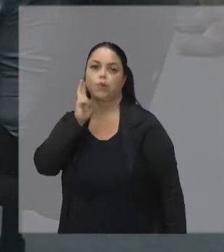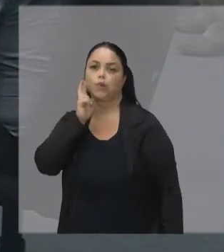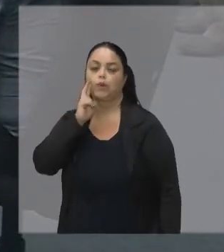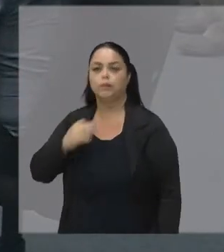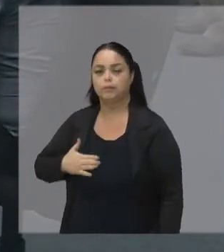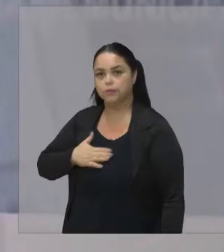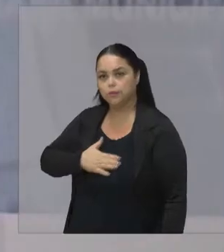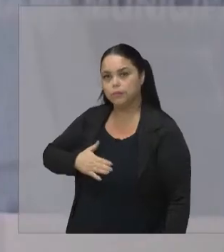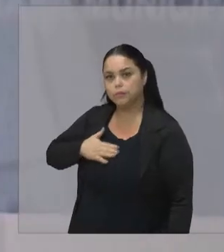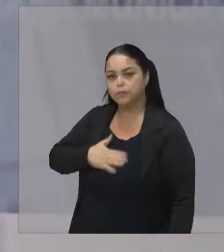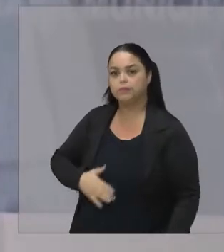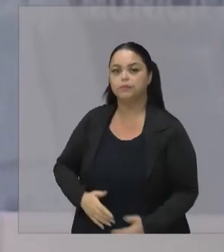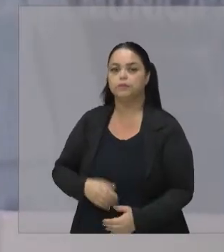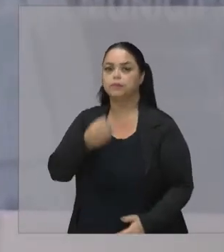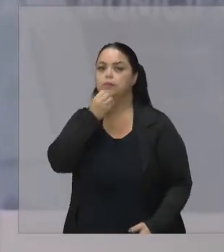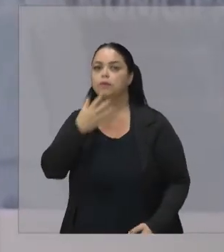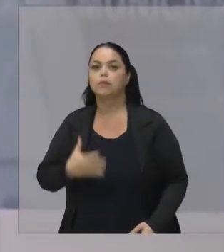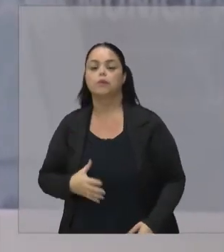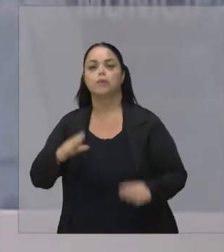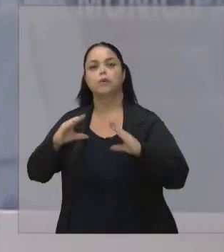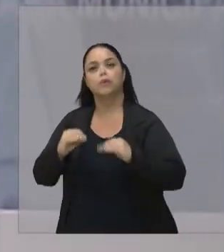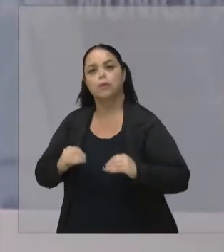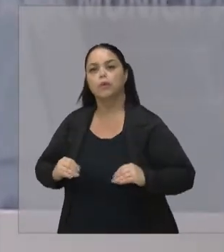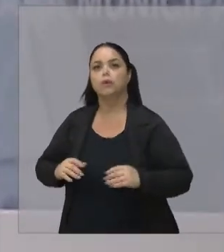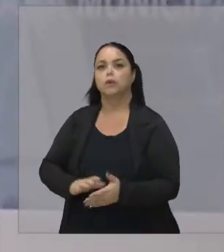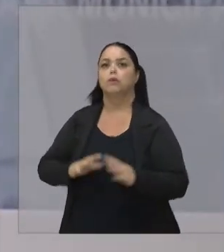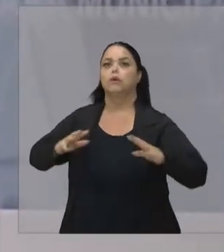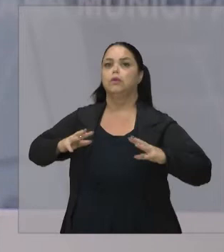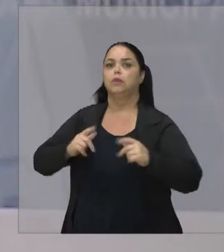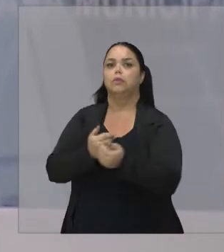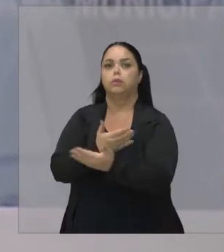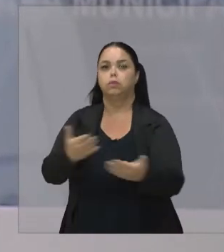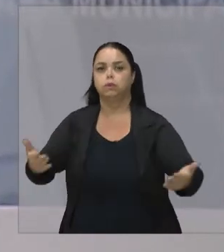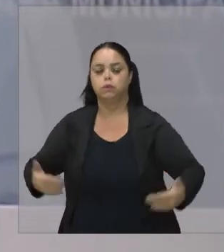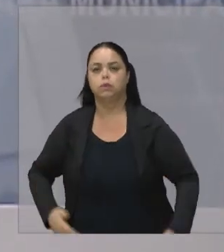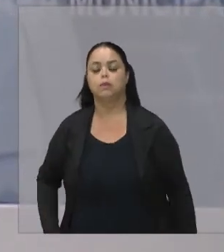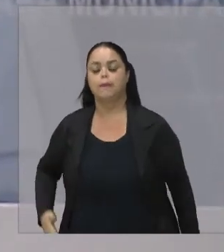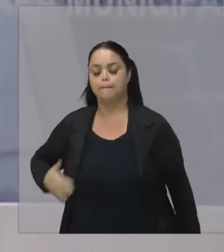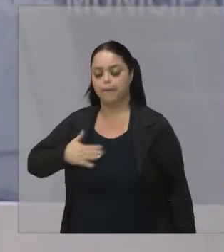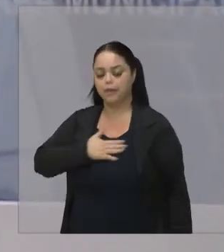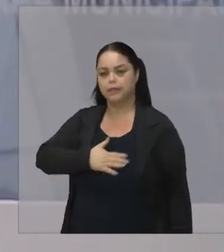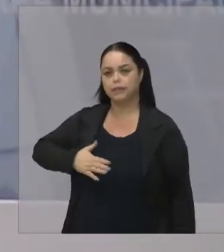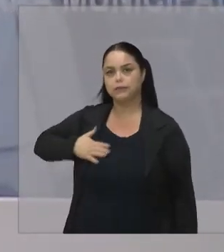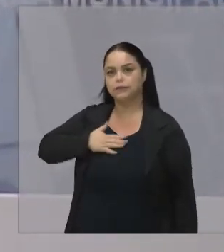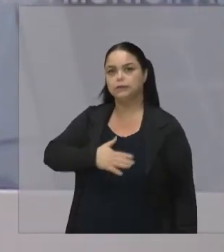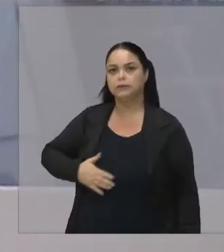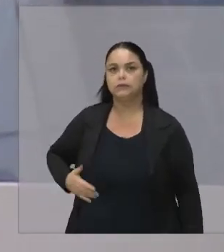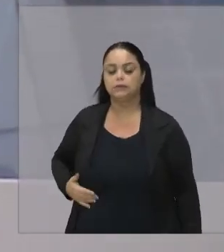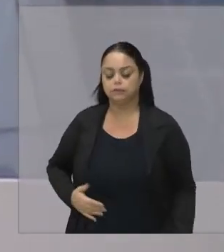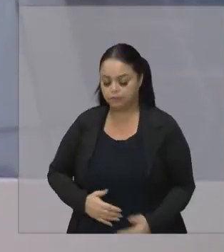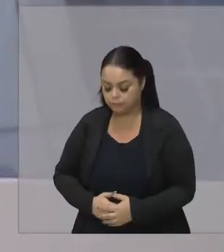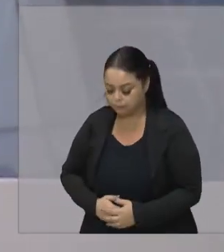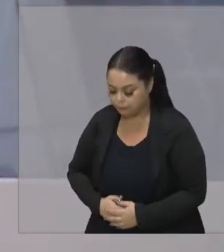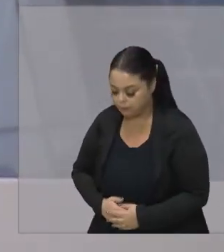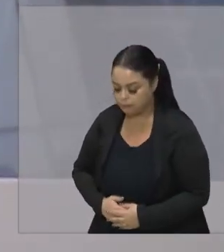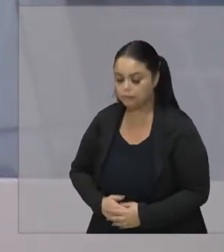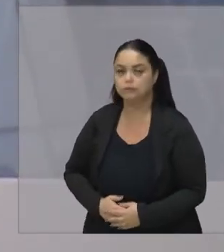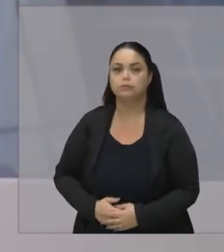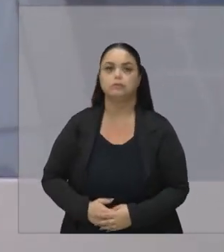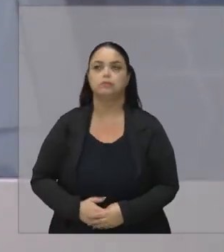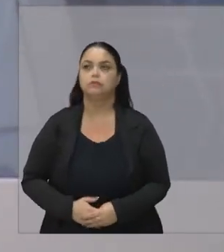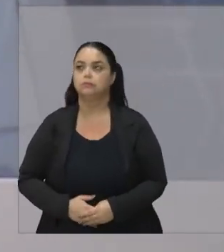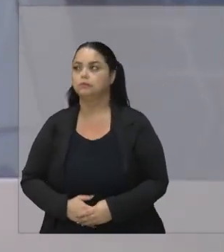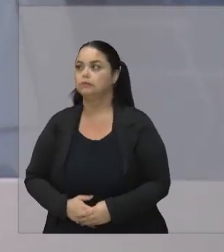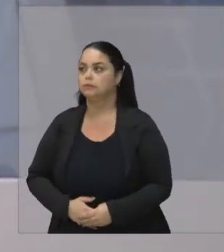prazer Imenso Boa noite A todos É uma satisfação Diria assim